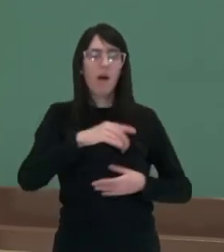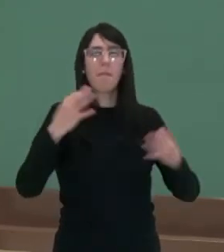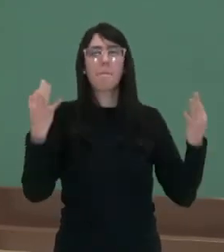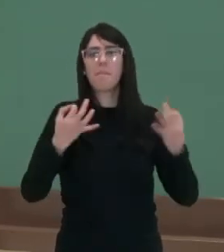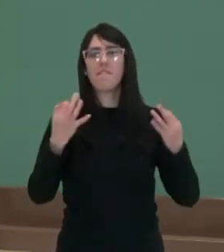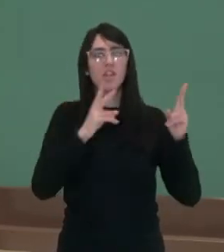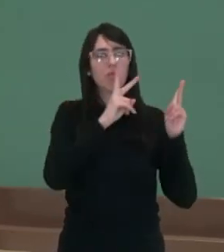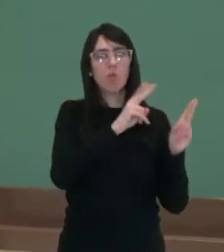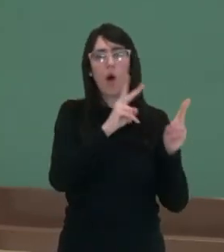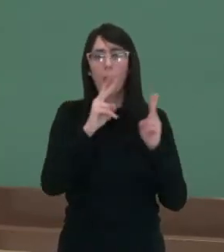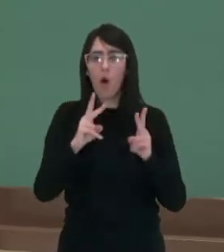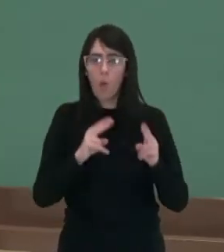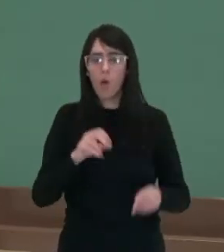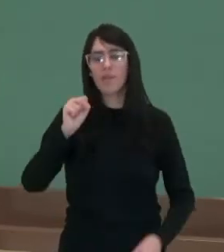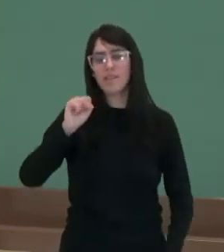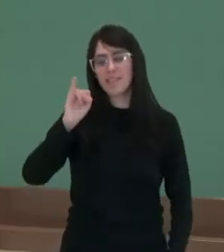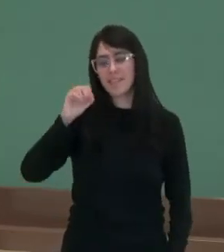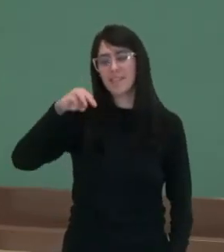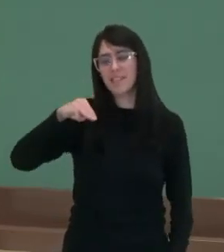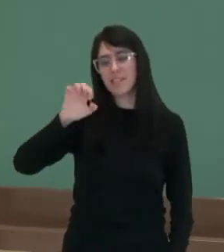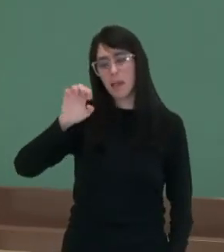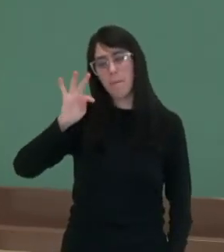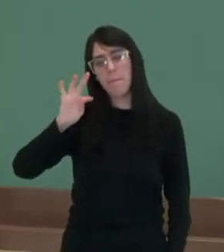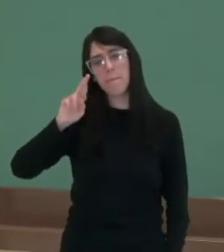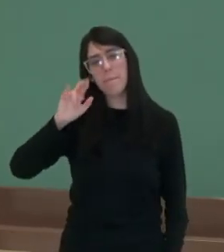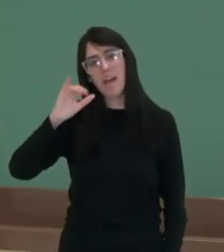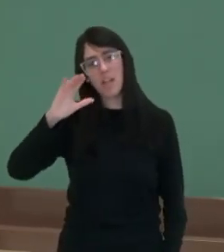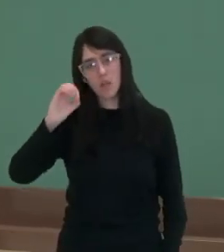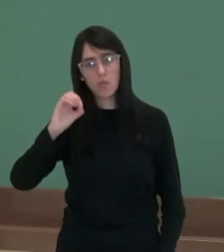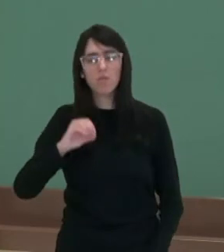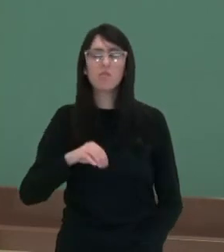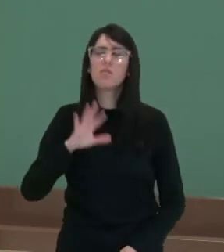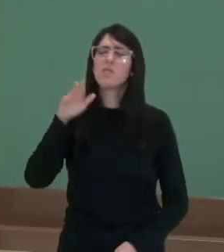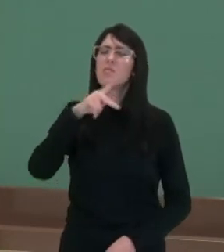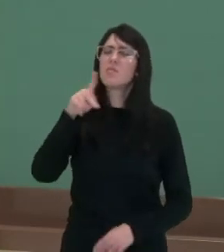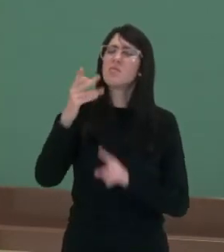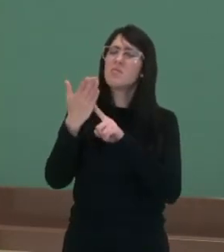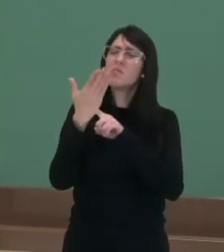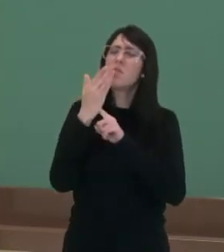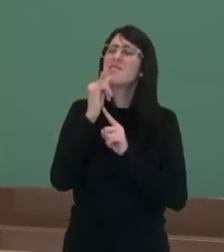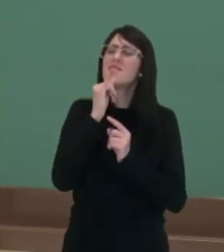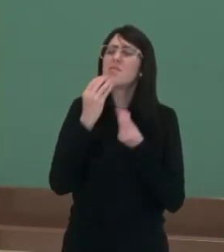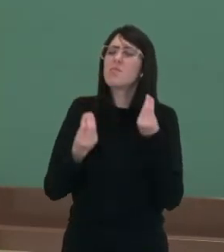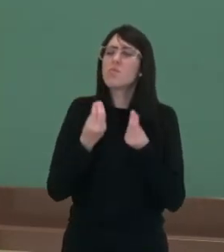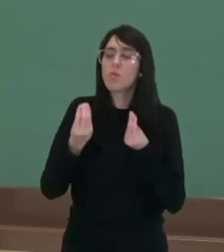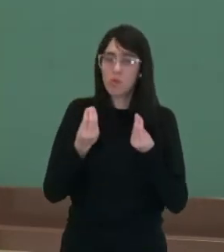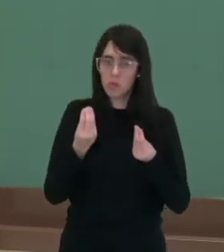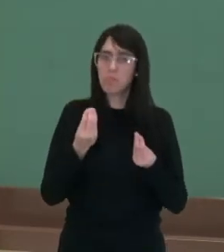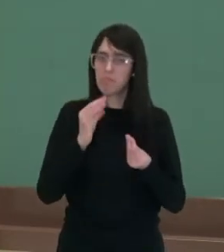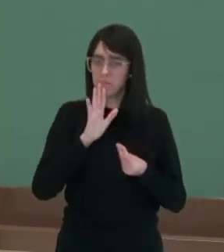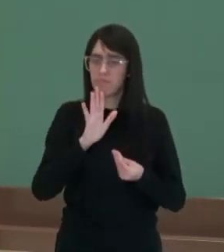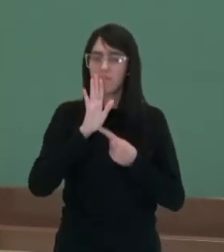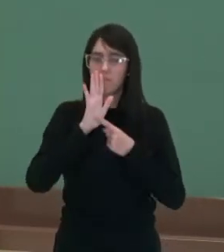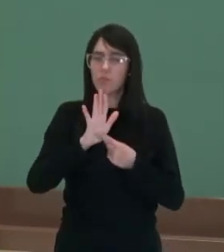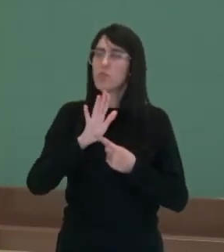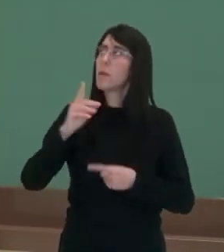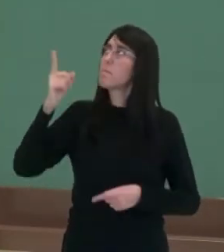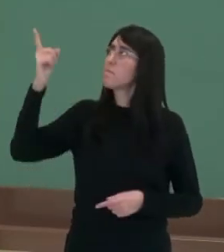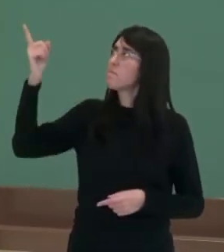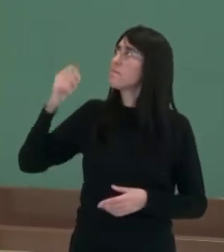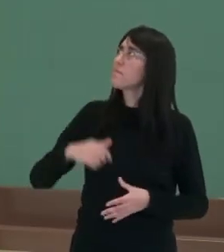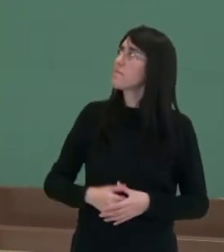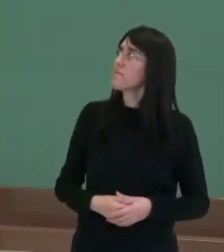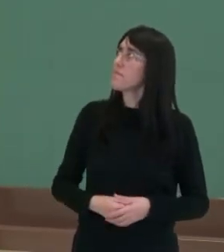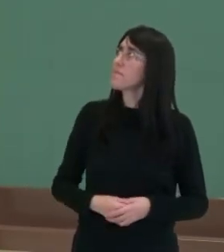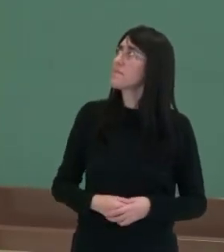iguais. Professor, por favor, tem algum exemplo aí, professor? Com certeza, tenho. Olha